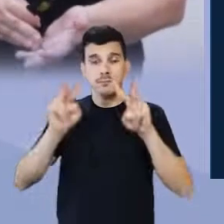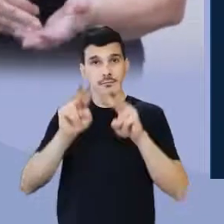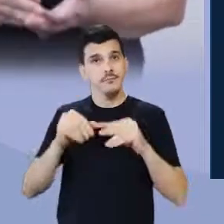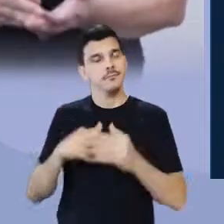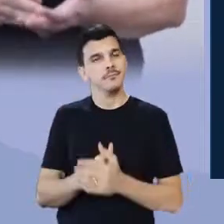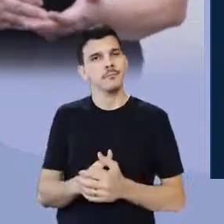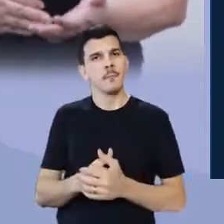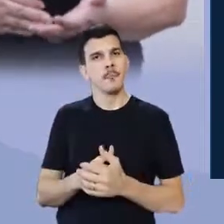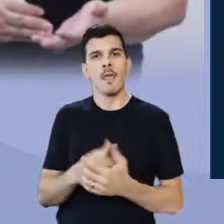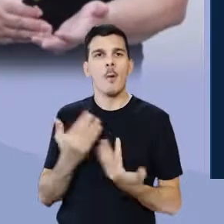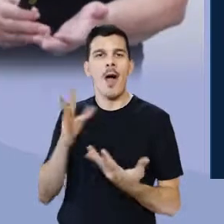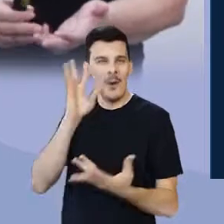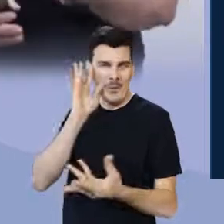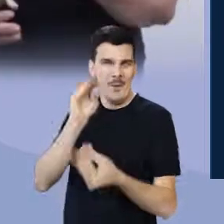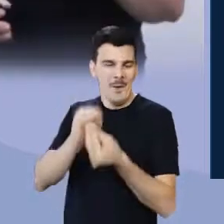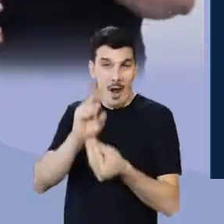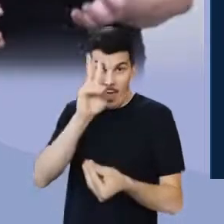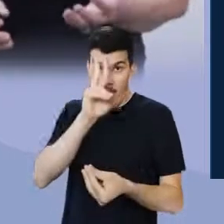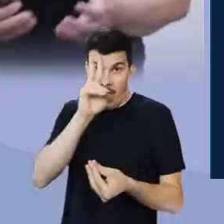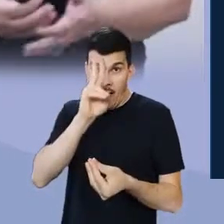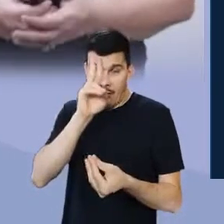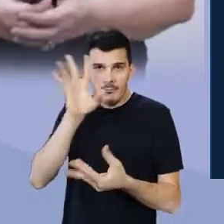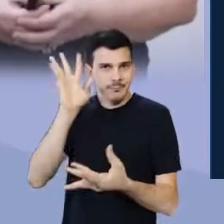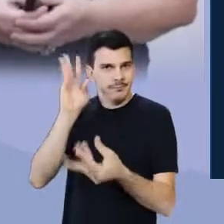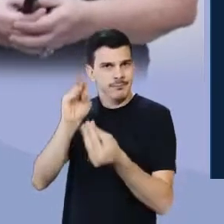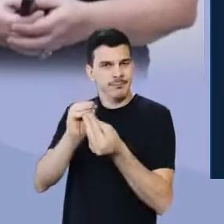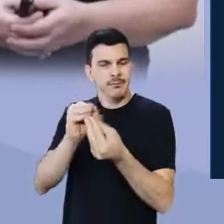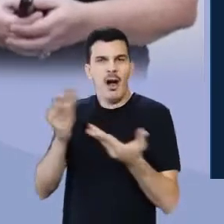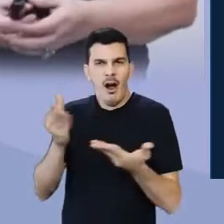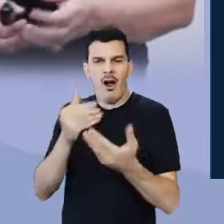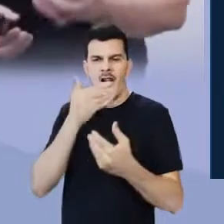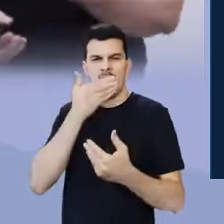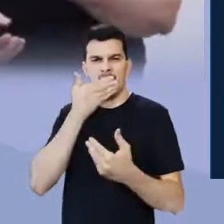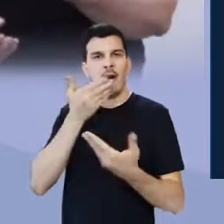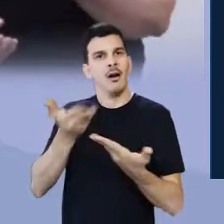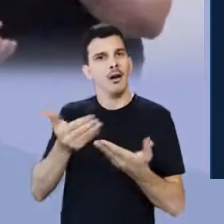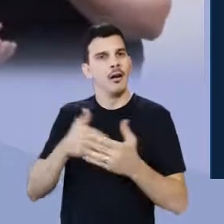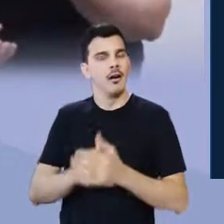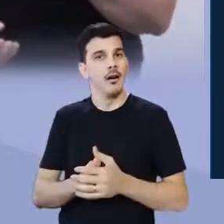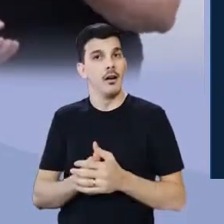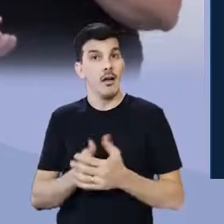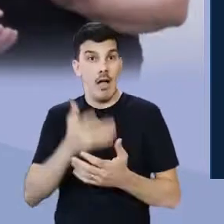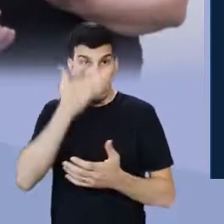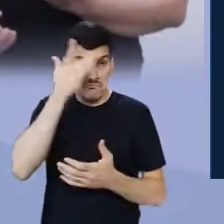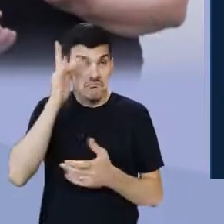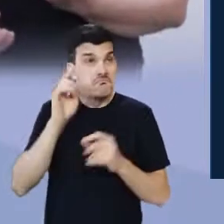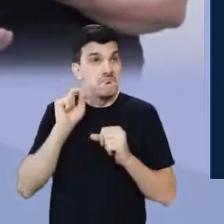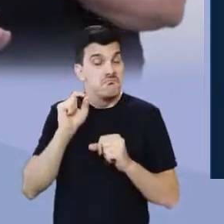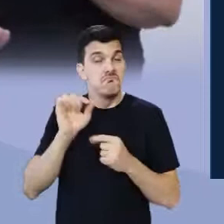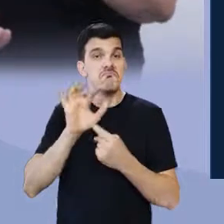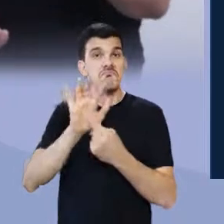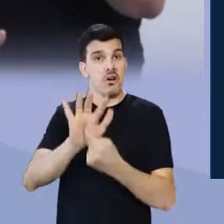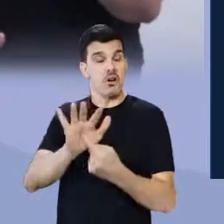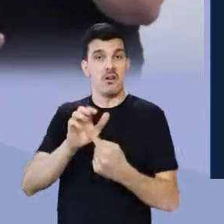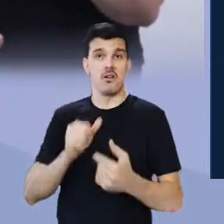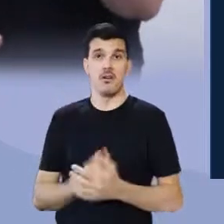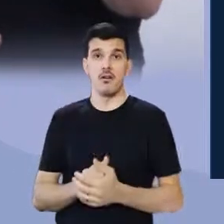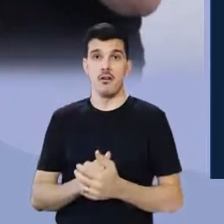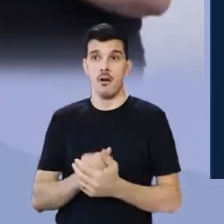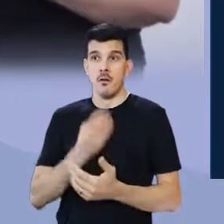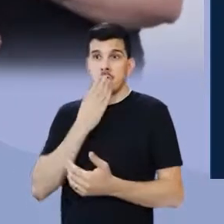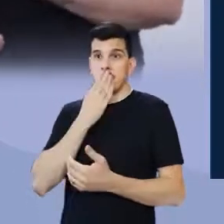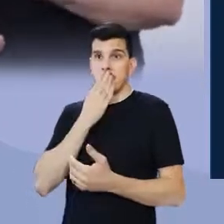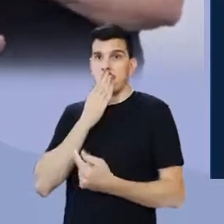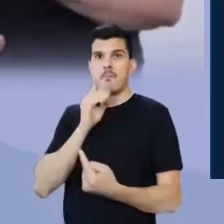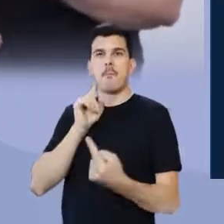como a poesia concreta que você estudou há pouco tempo, aquela que privilegia a palavra